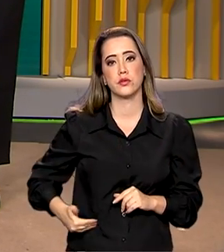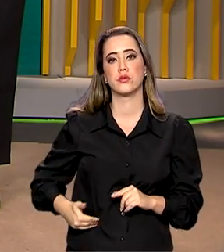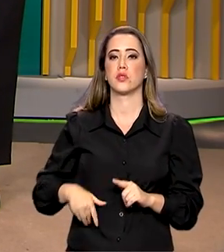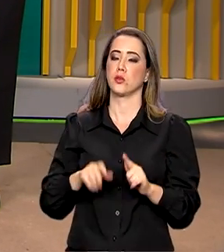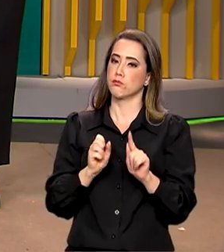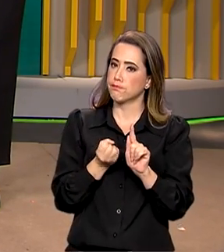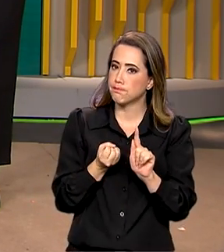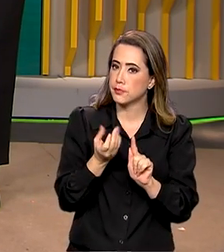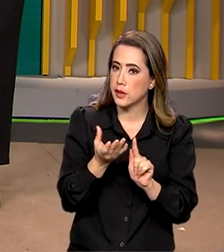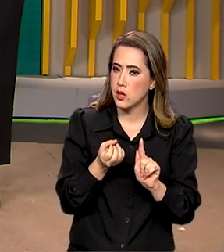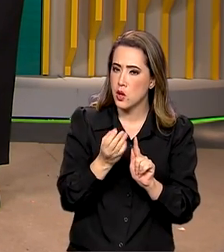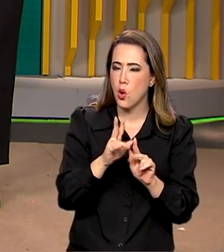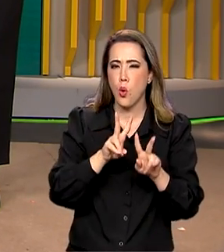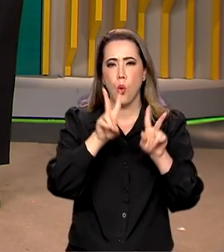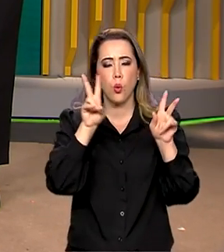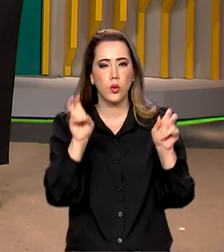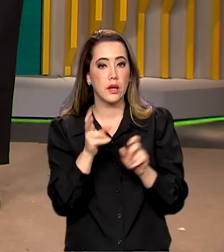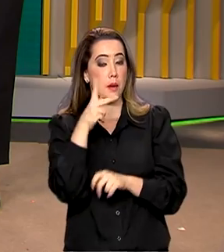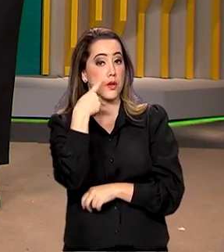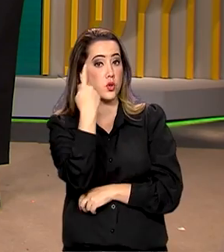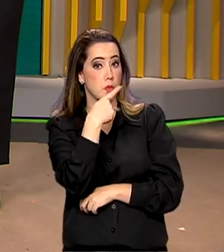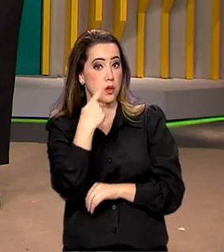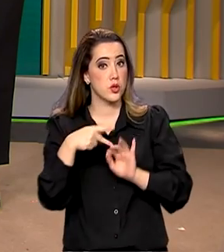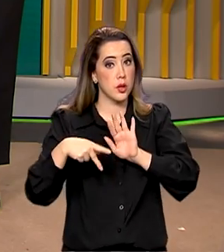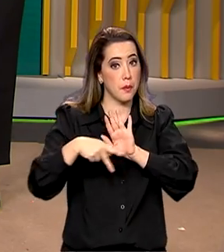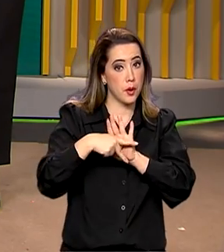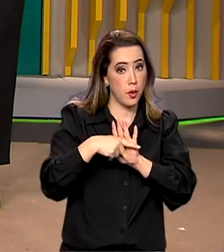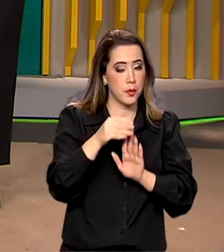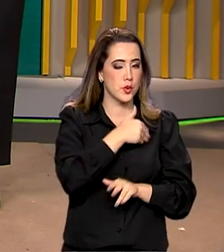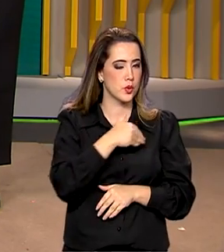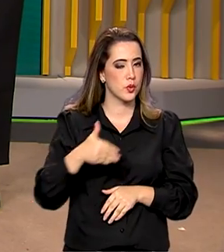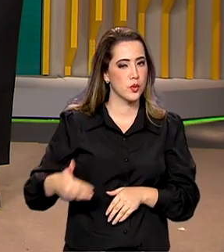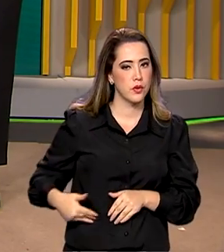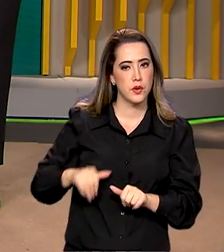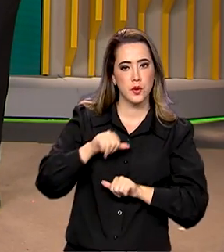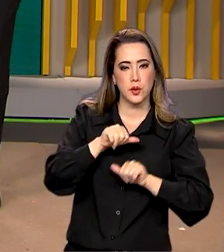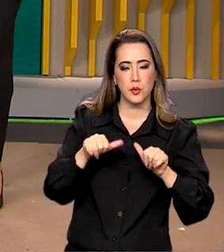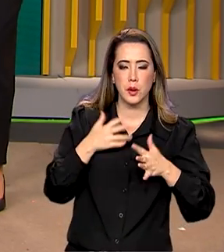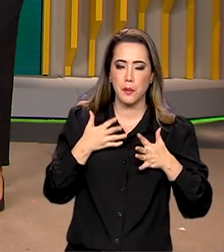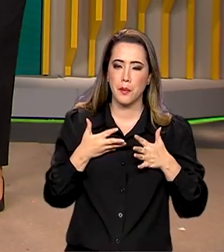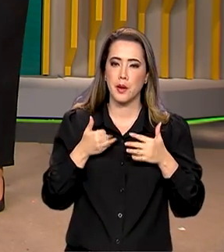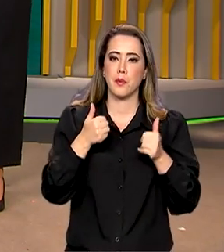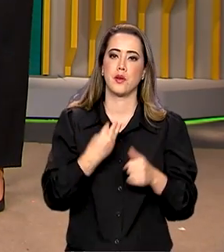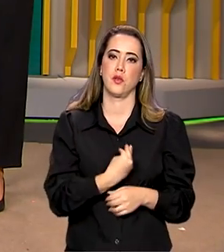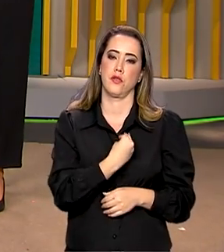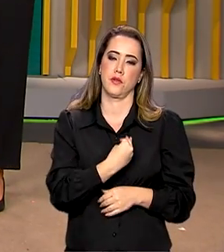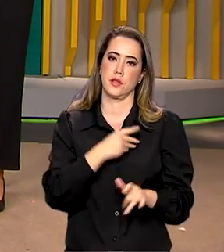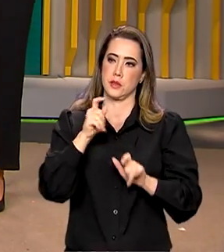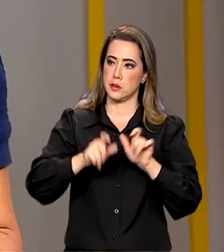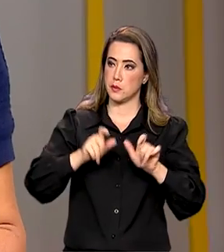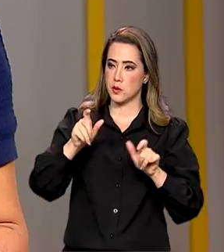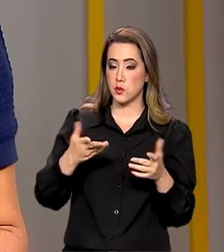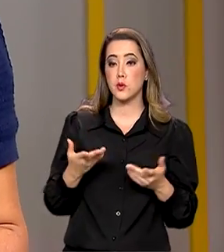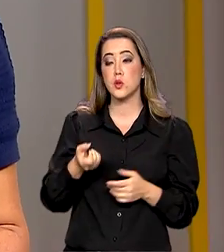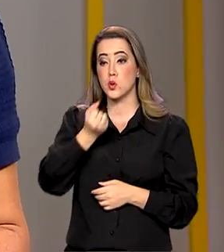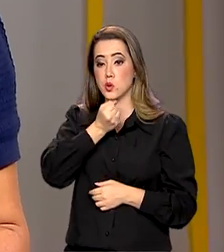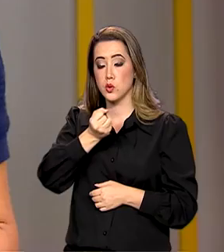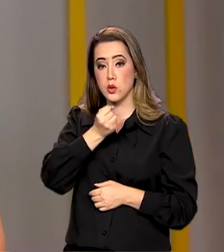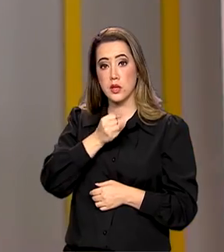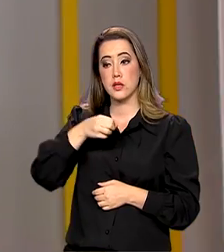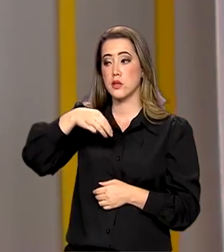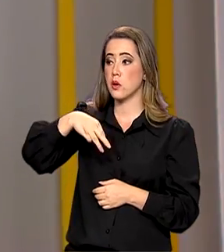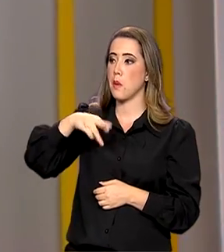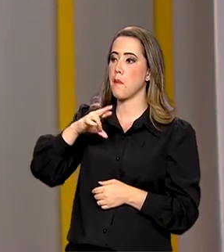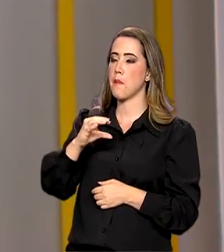cidadão, com políticas públicas que mudam para melhor a vida das pessoas. Verdade, Roberto. E o jornalista Marcos Uchoa